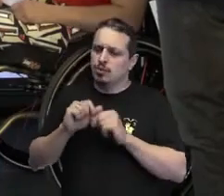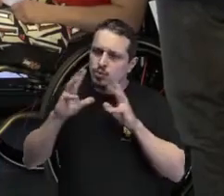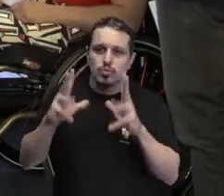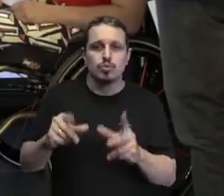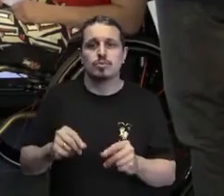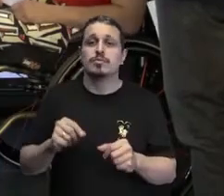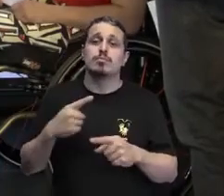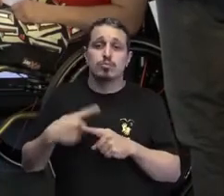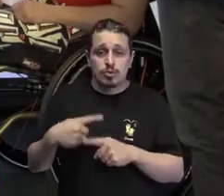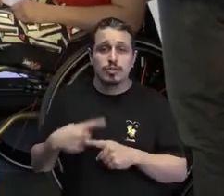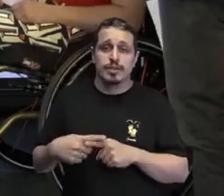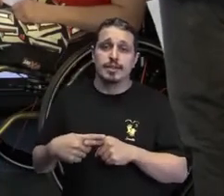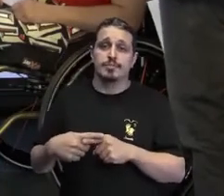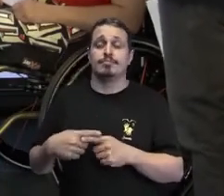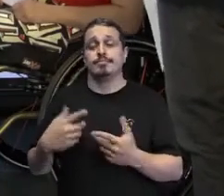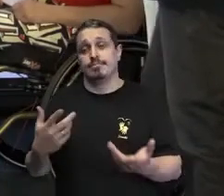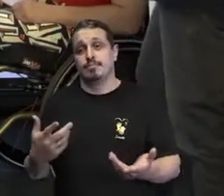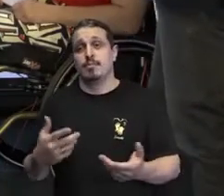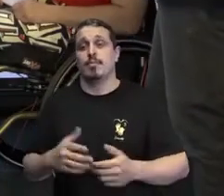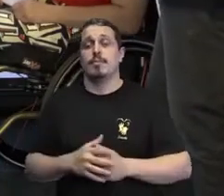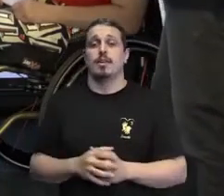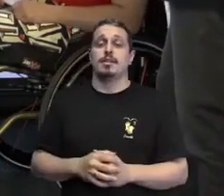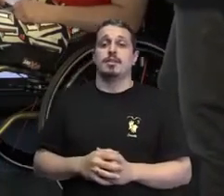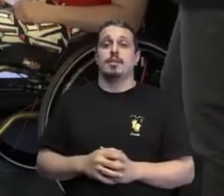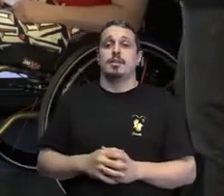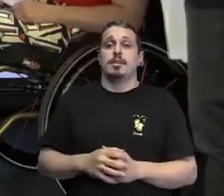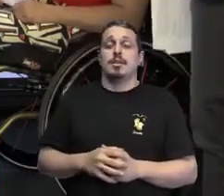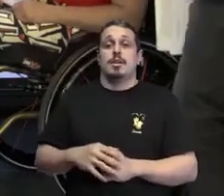o meu olho lá atrás. Ô, meu, meu, comer lá atrás.